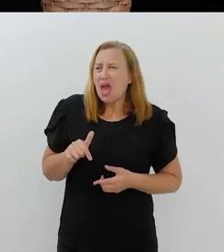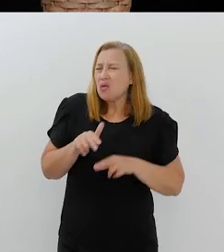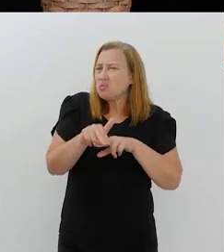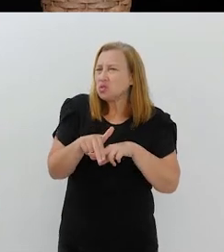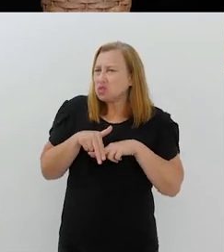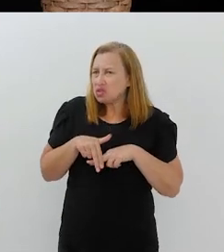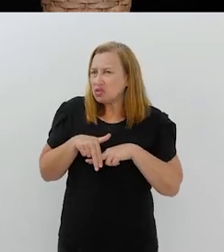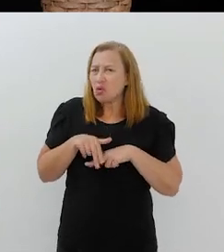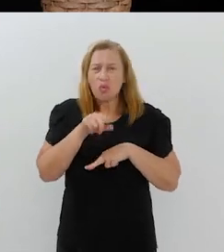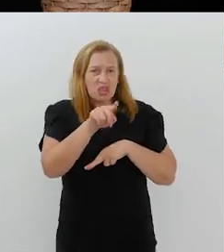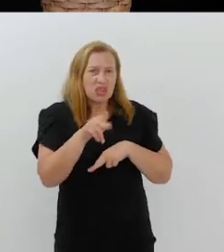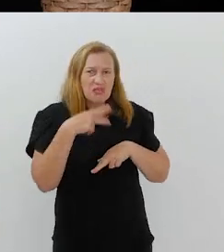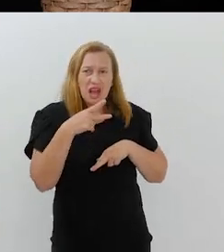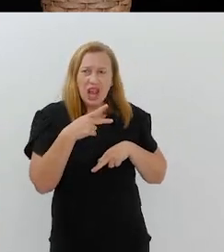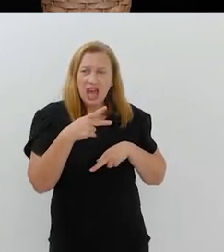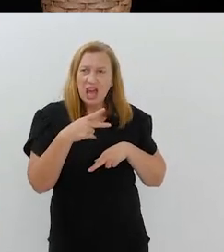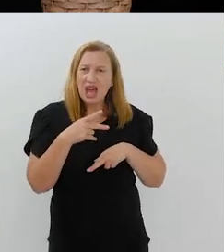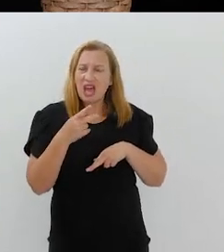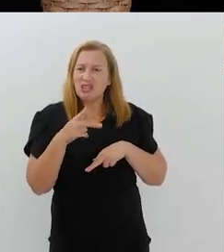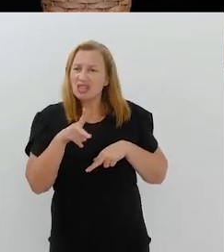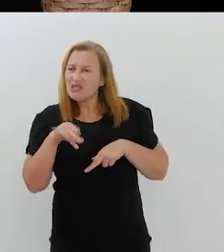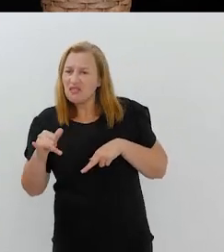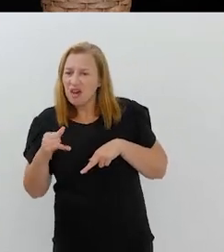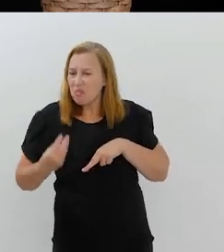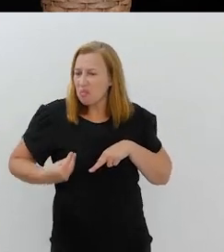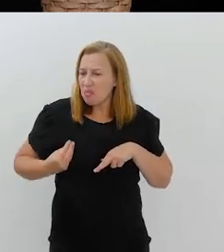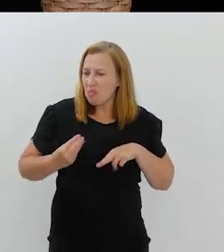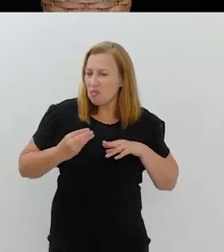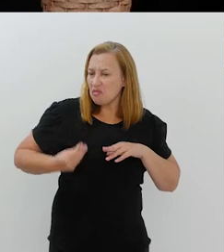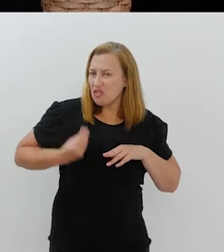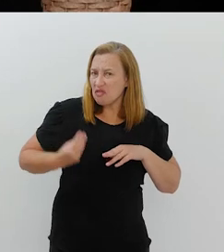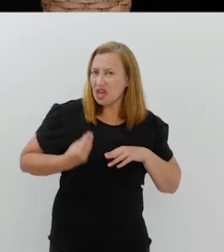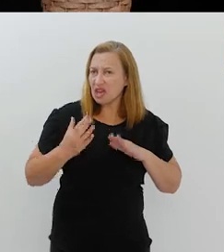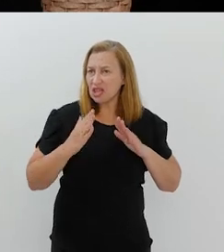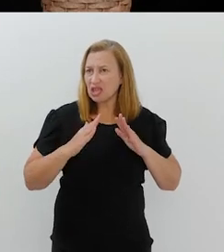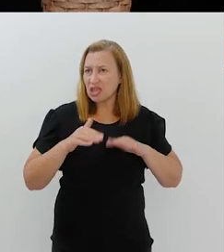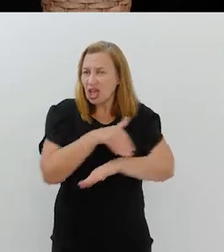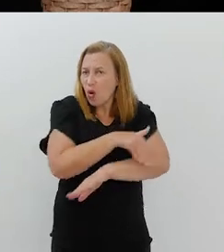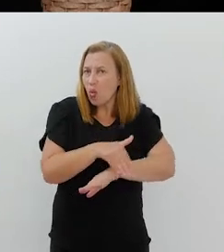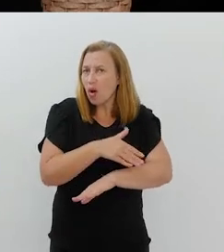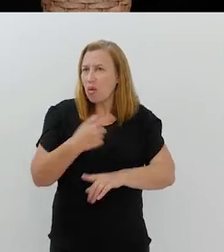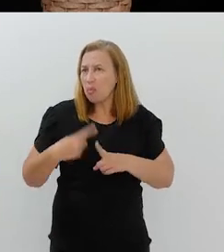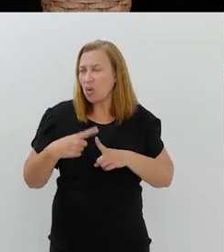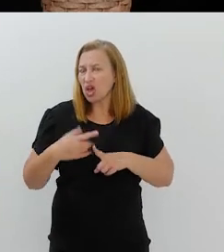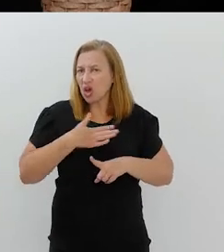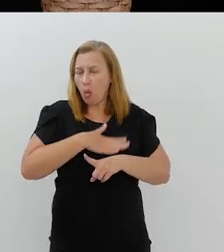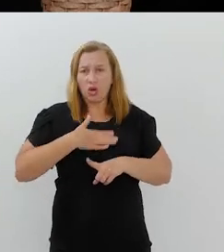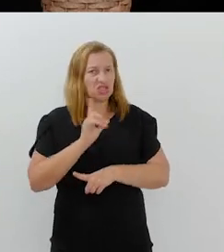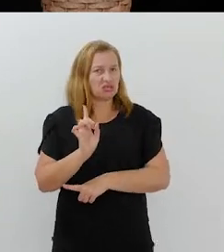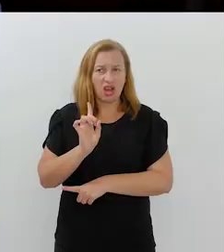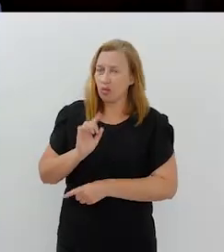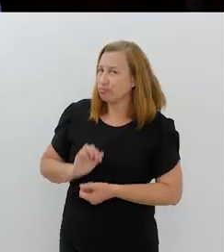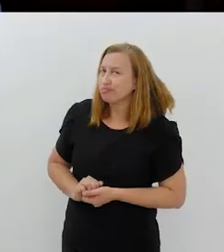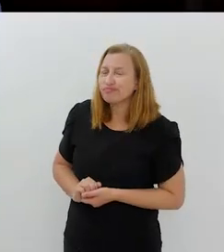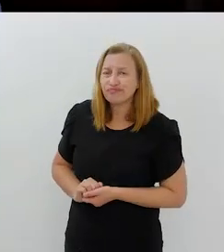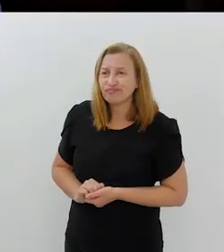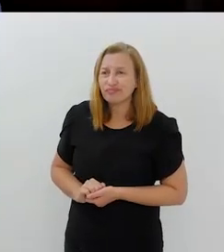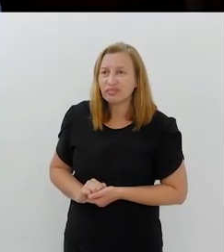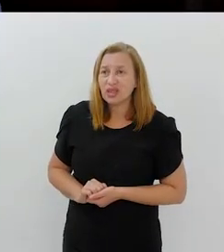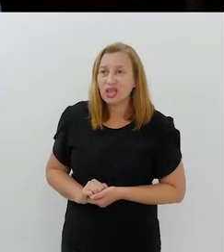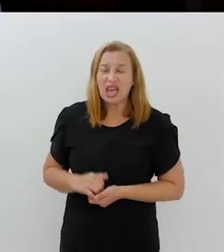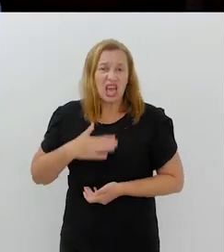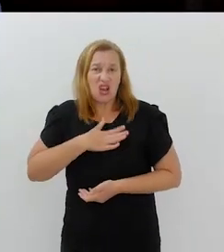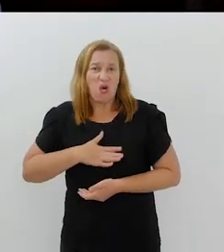não é um motivo. Foi o que você falou. A pessoa não vai para a rua porque está na rua porque gosta. Porque muita gente gosta de dizer isso, a pessoa está ali porque